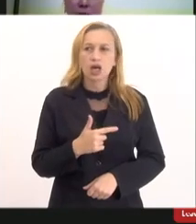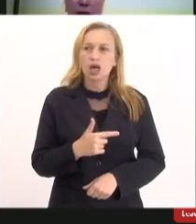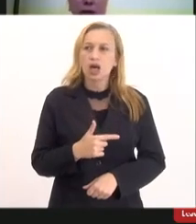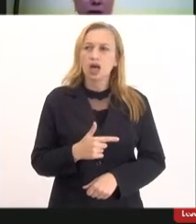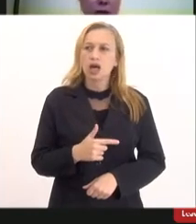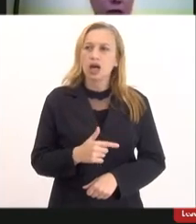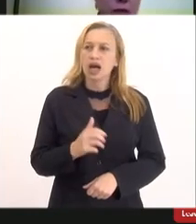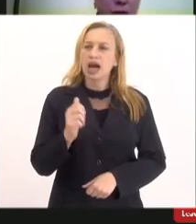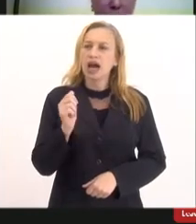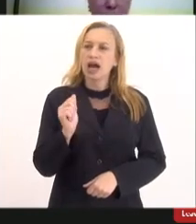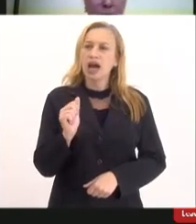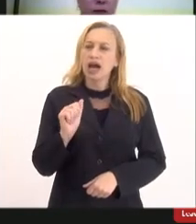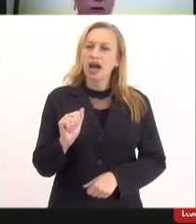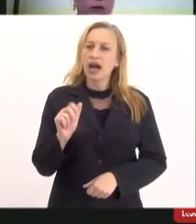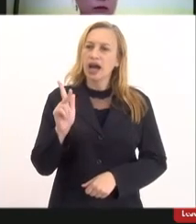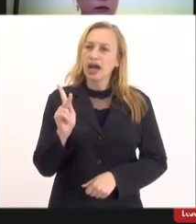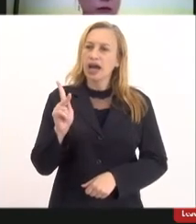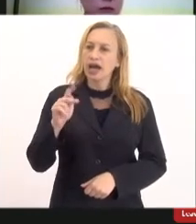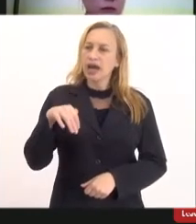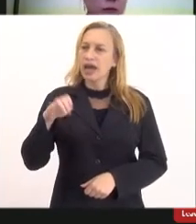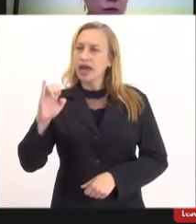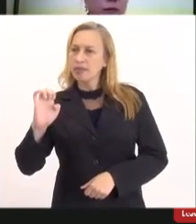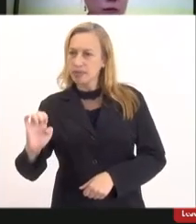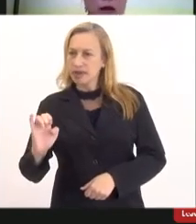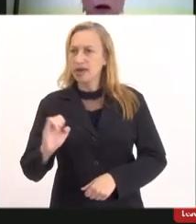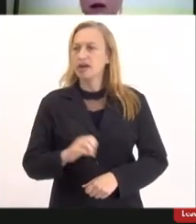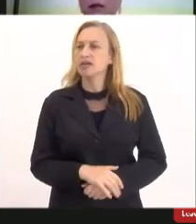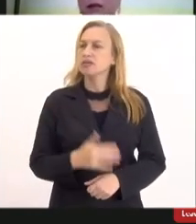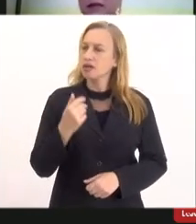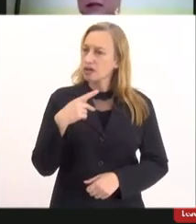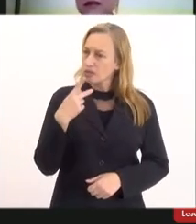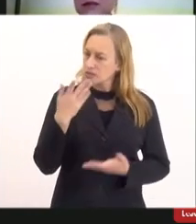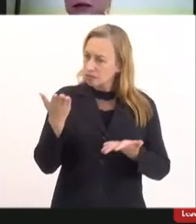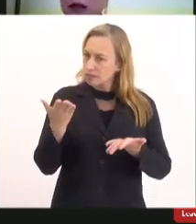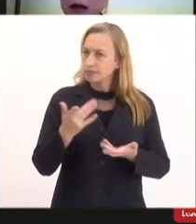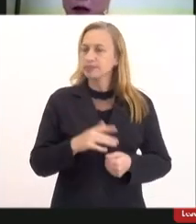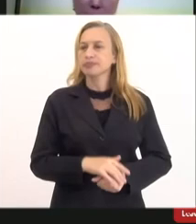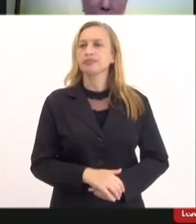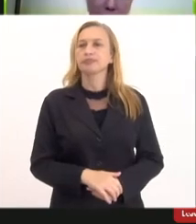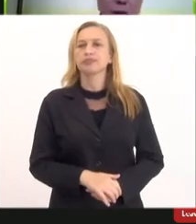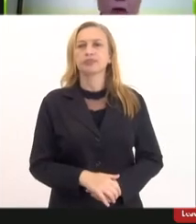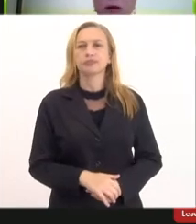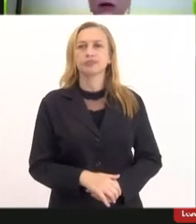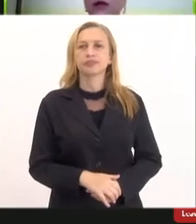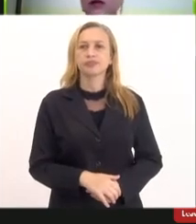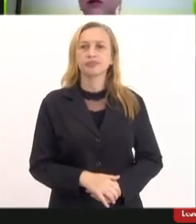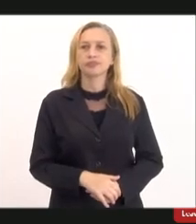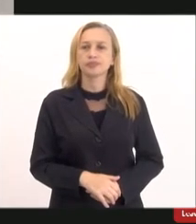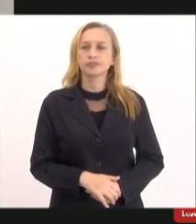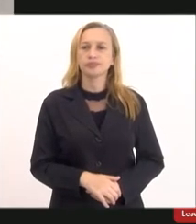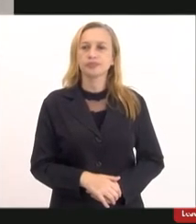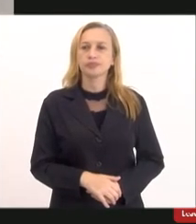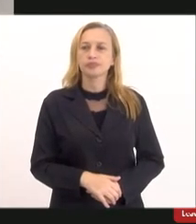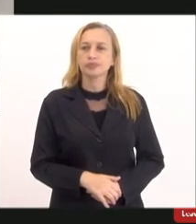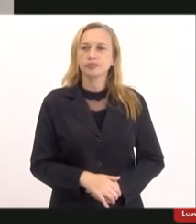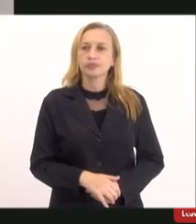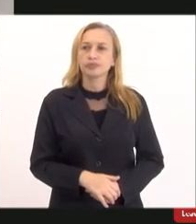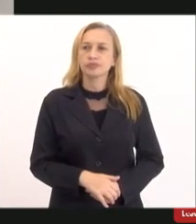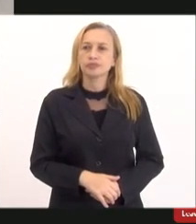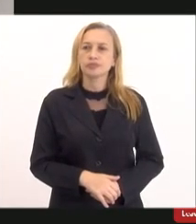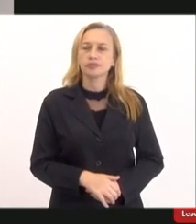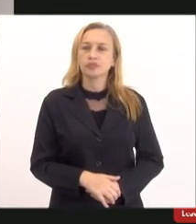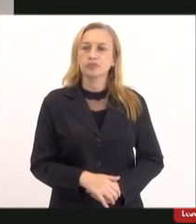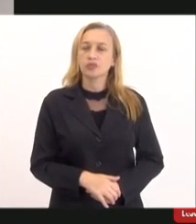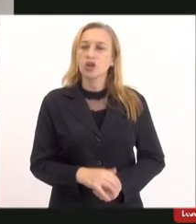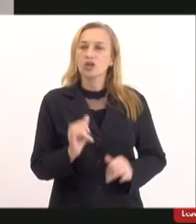Akemi por favor suas palavras finais então assim pessoal os